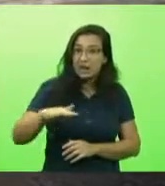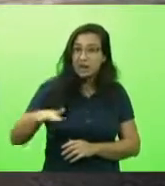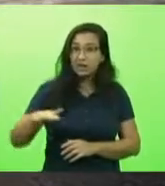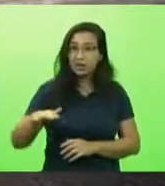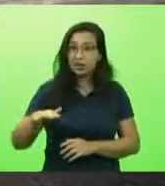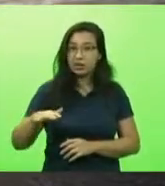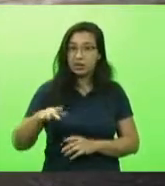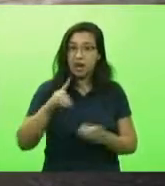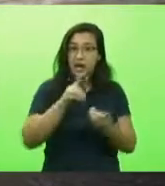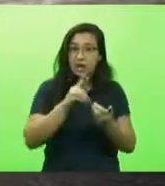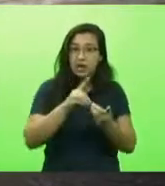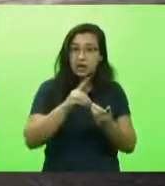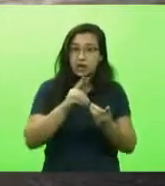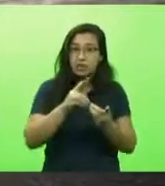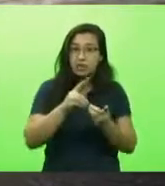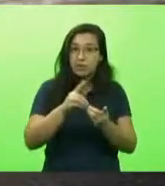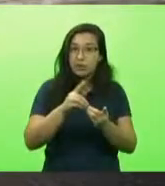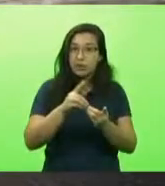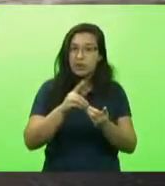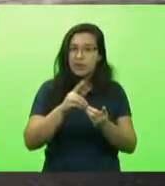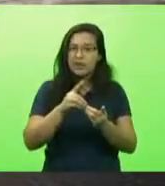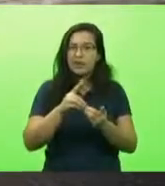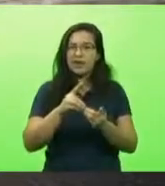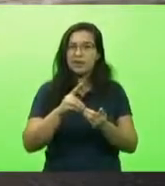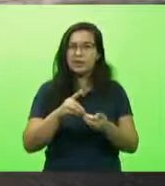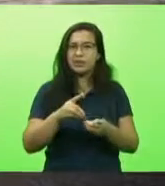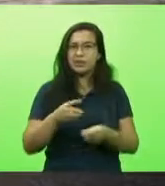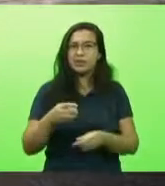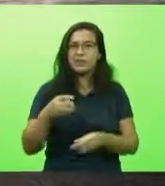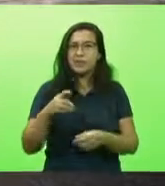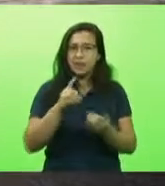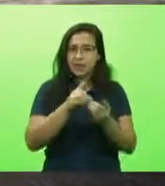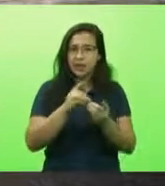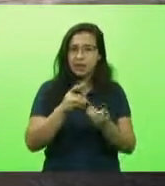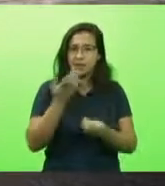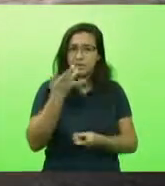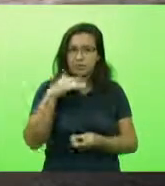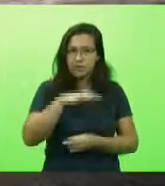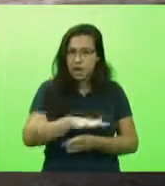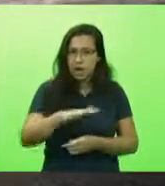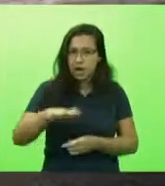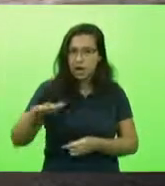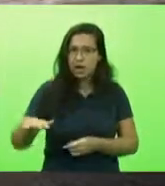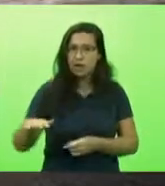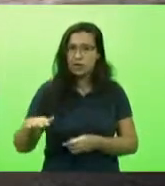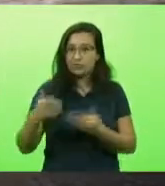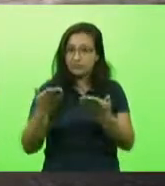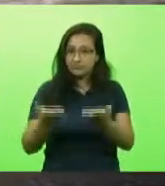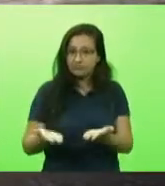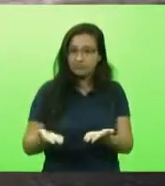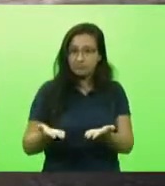atendimento pediátrico do hospital referência em atendimento de alta complexidade.